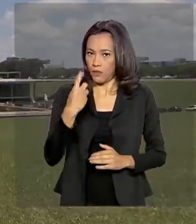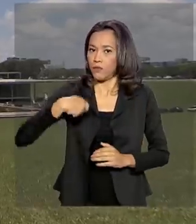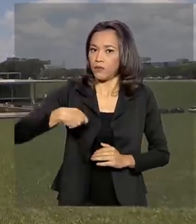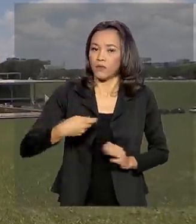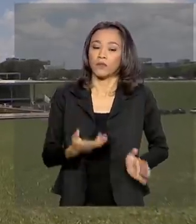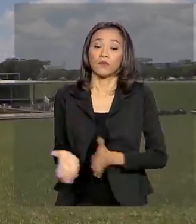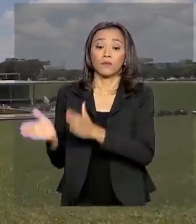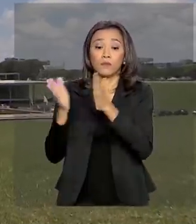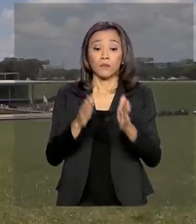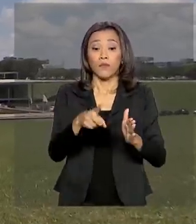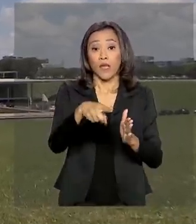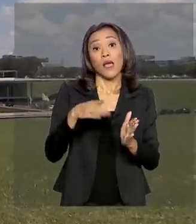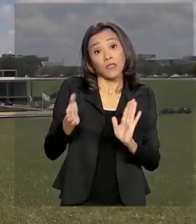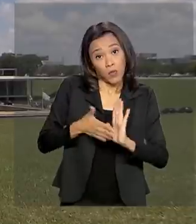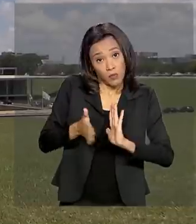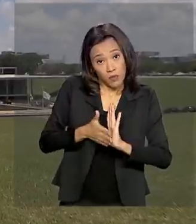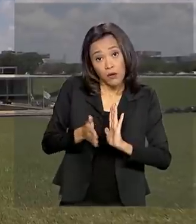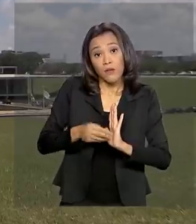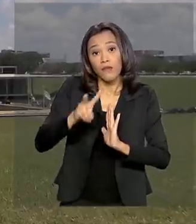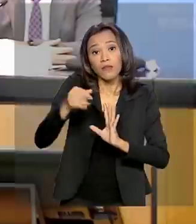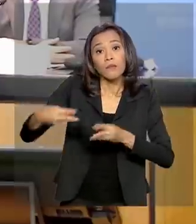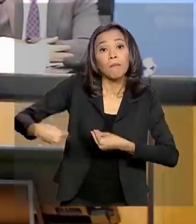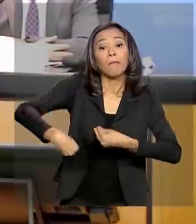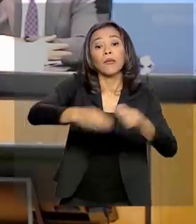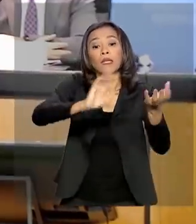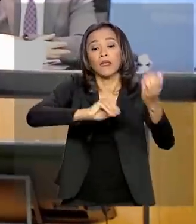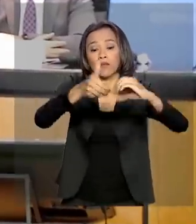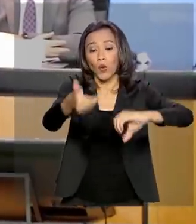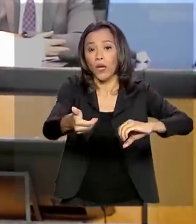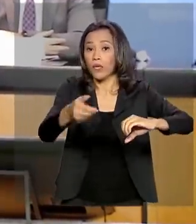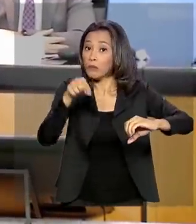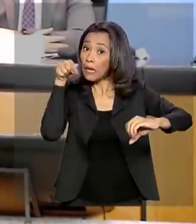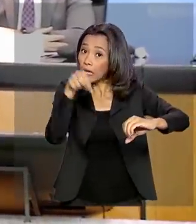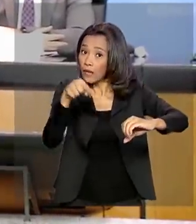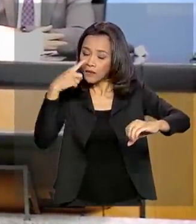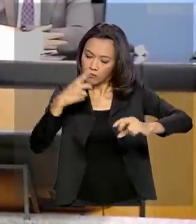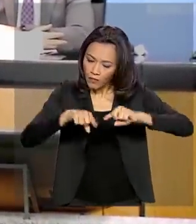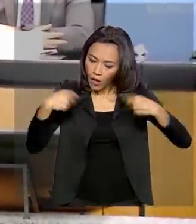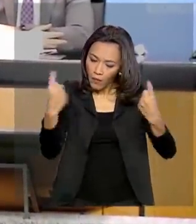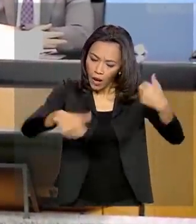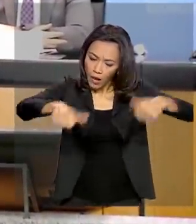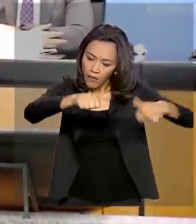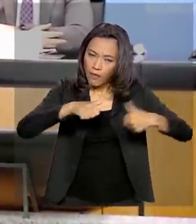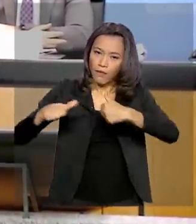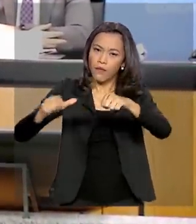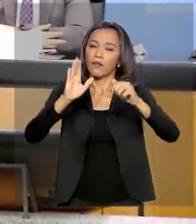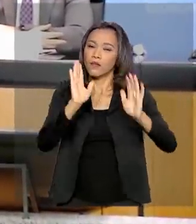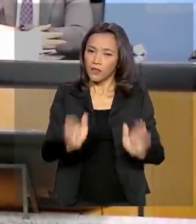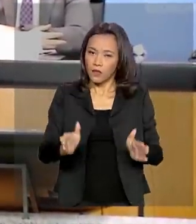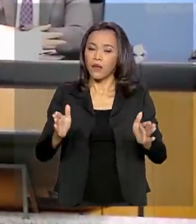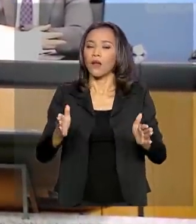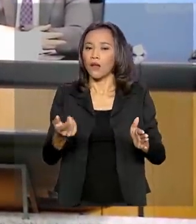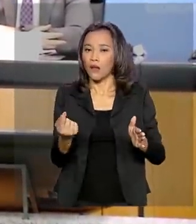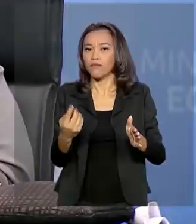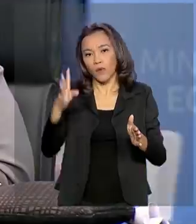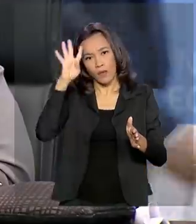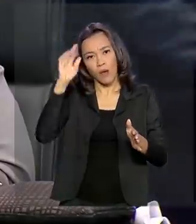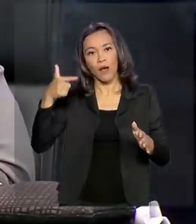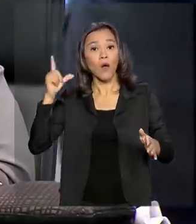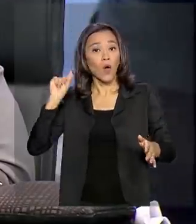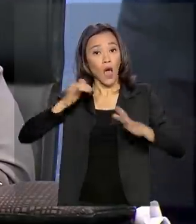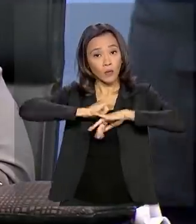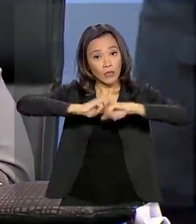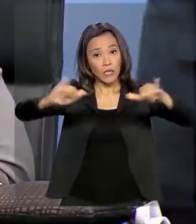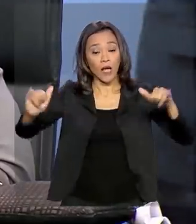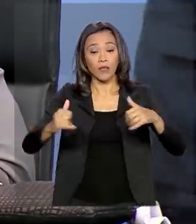será encaminhada para análise do Congresso Nacional. Também foram anunciadas nesta quarta-feira pelo Ministério da Economia outras